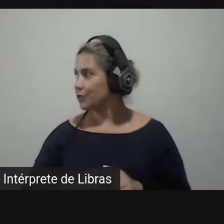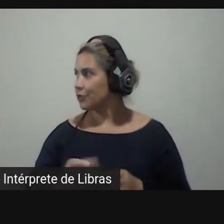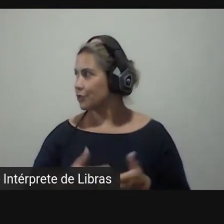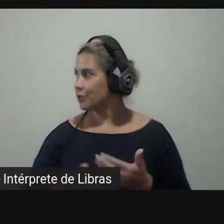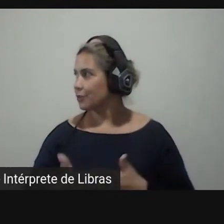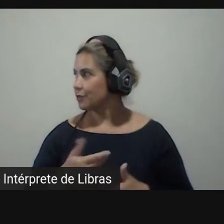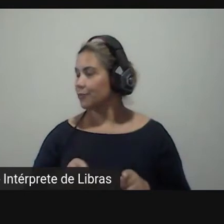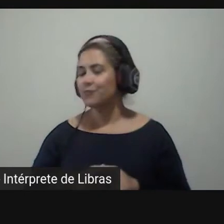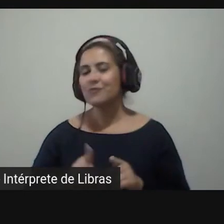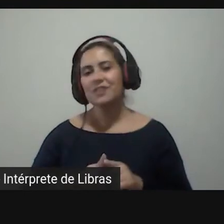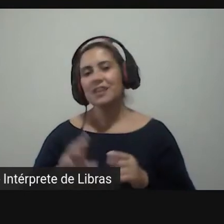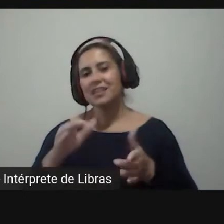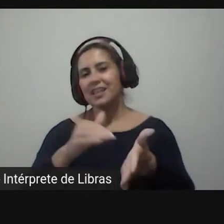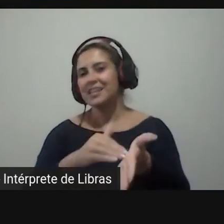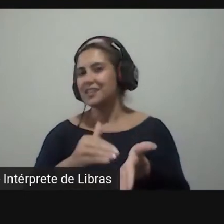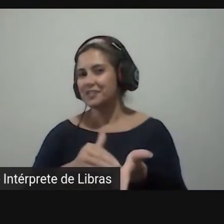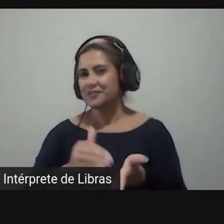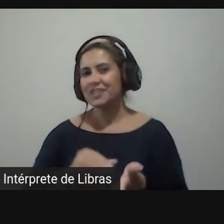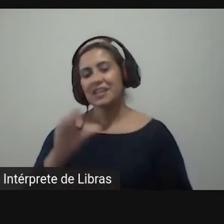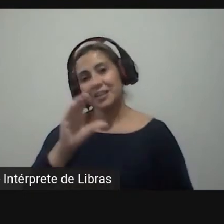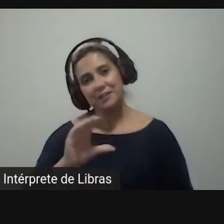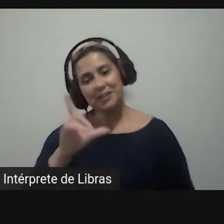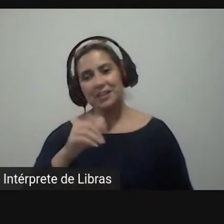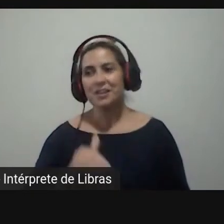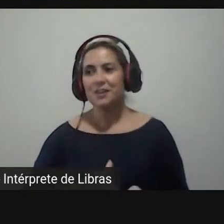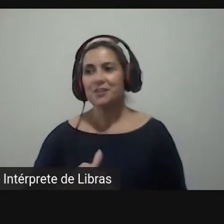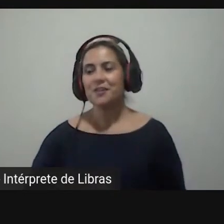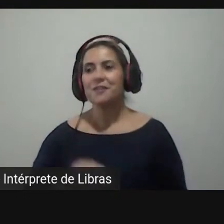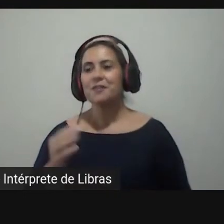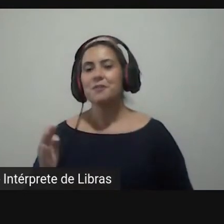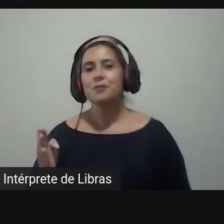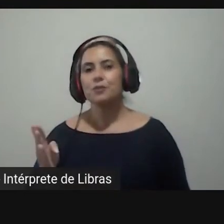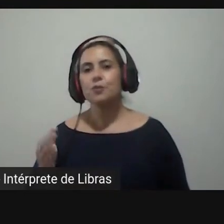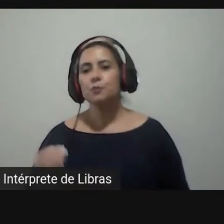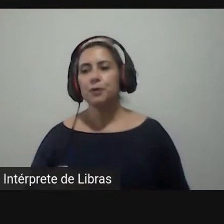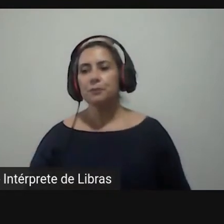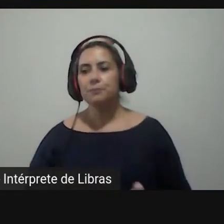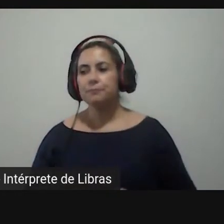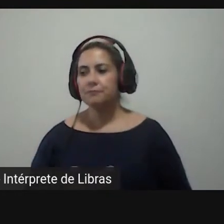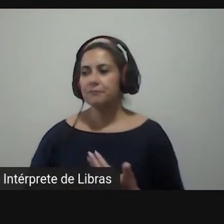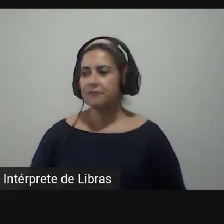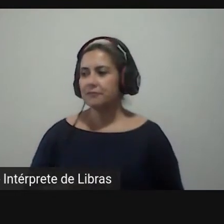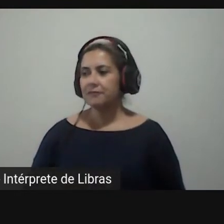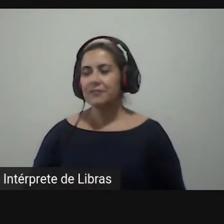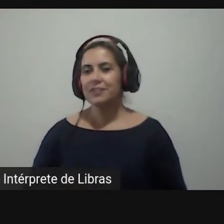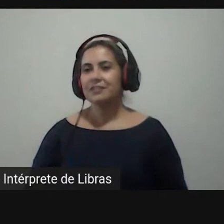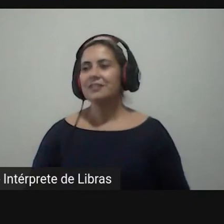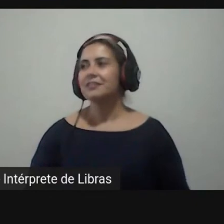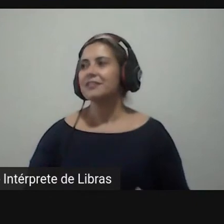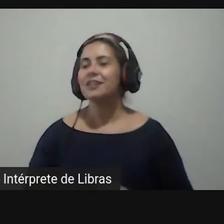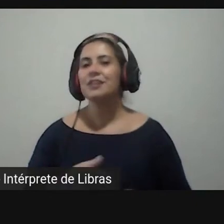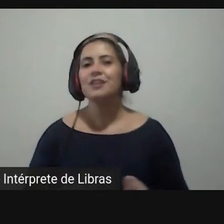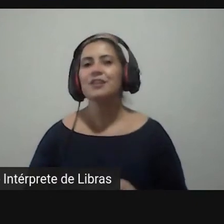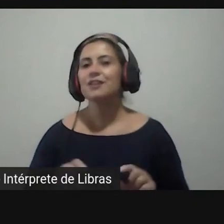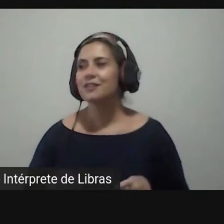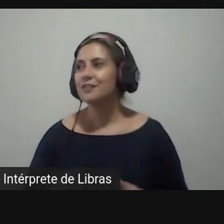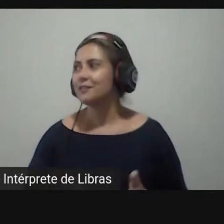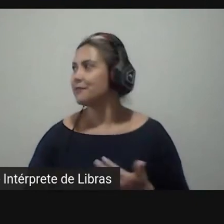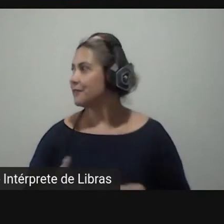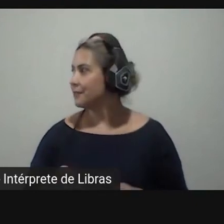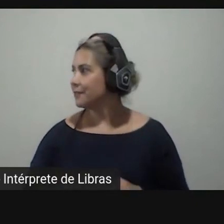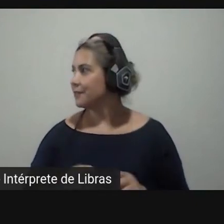Ceilândia ou no final de Braslândia é uma preocupação muito grande é de corte de gastos né de